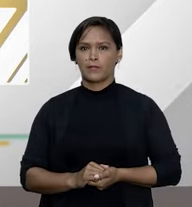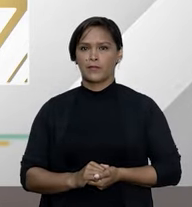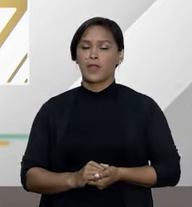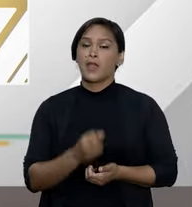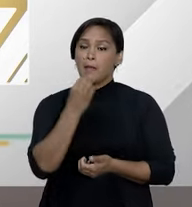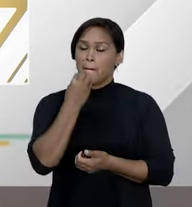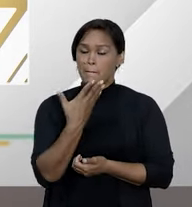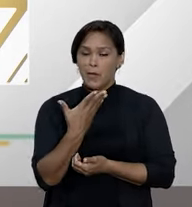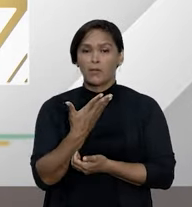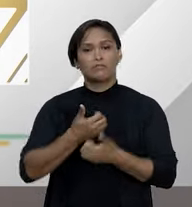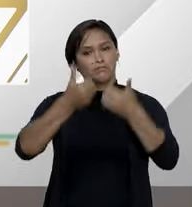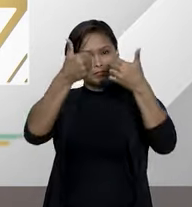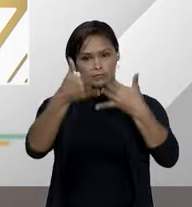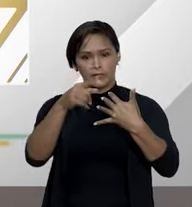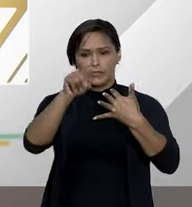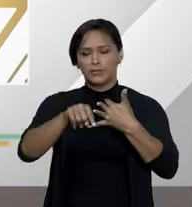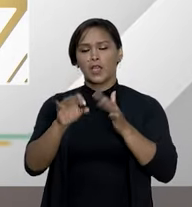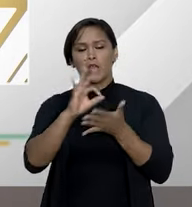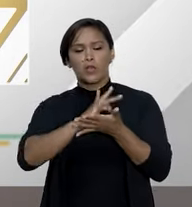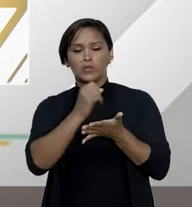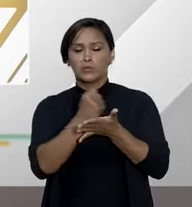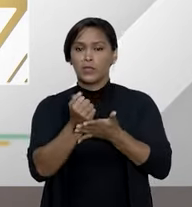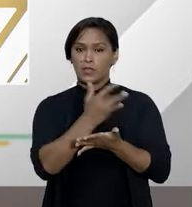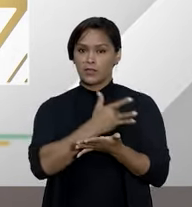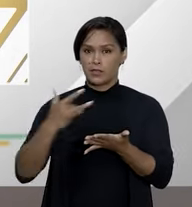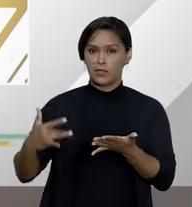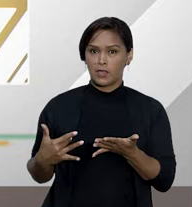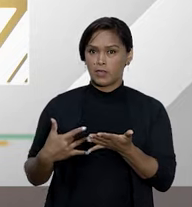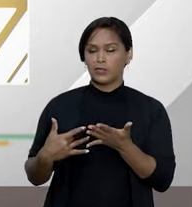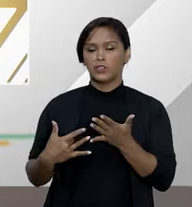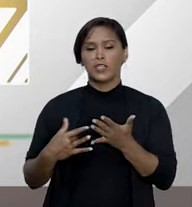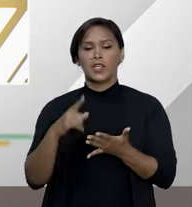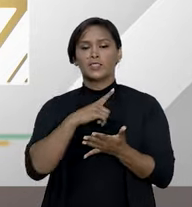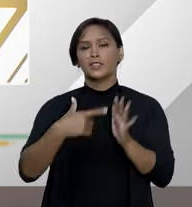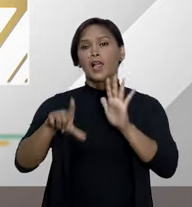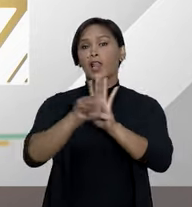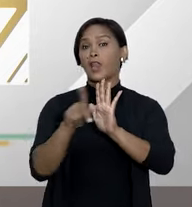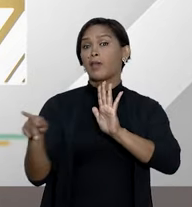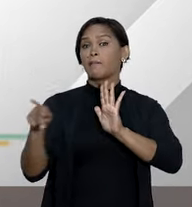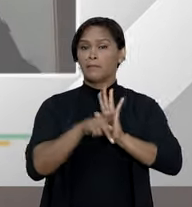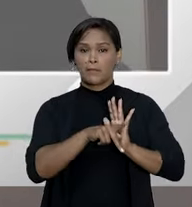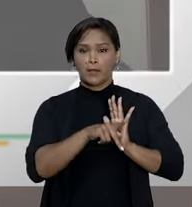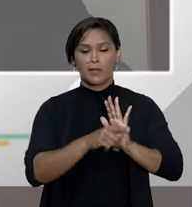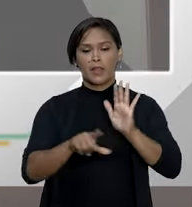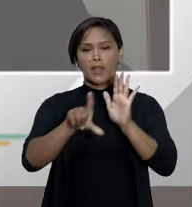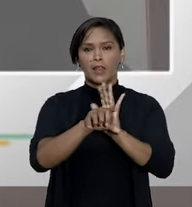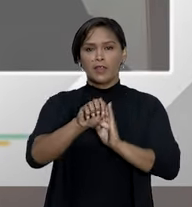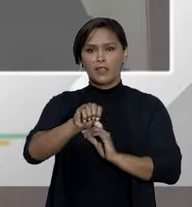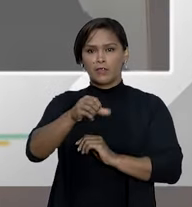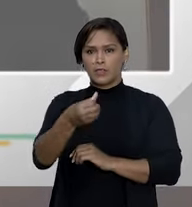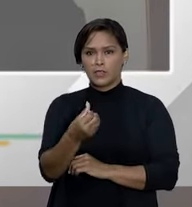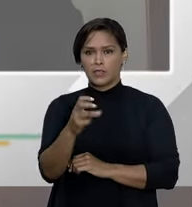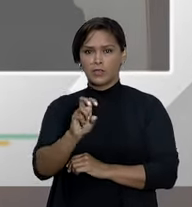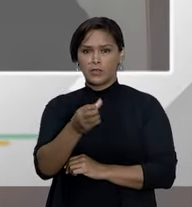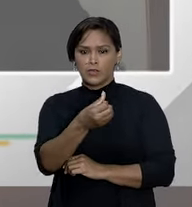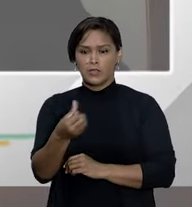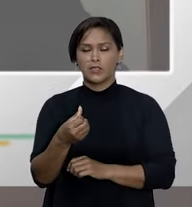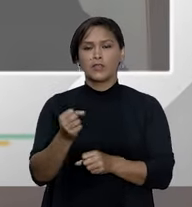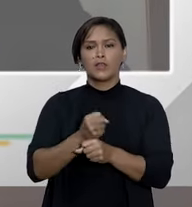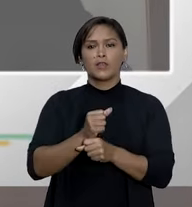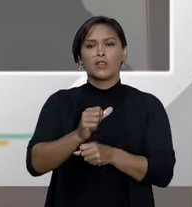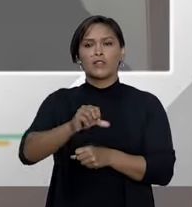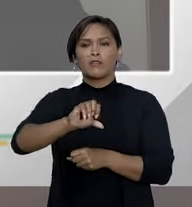Bem, Tiago, os planos de saúde possuem uma lei própria, a Lei 9.656, de